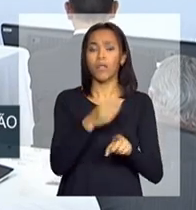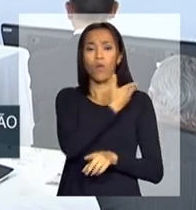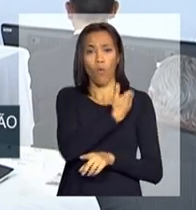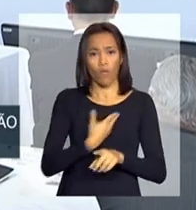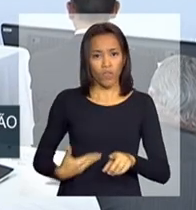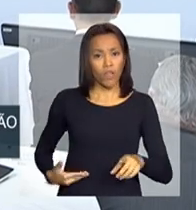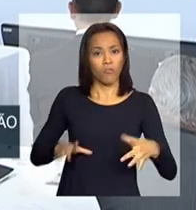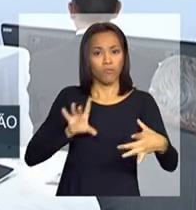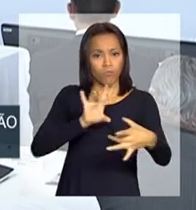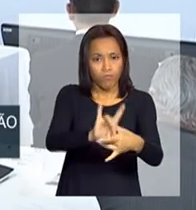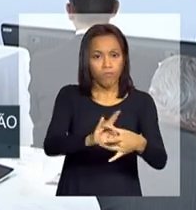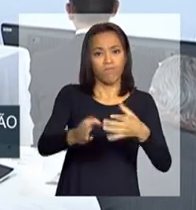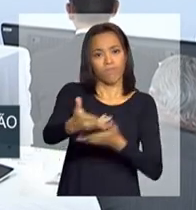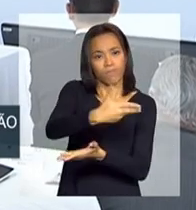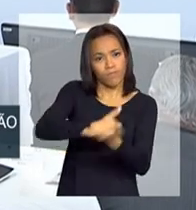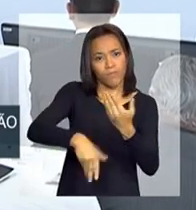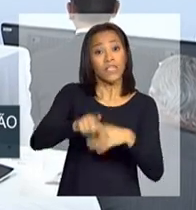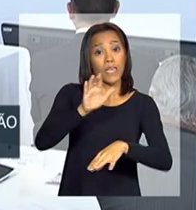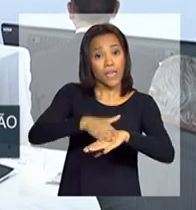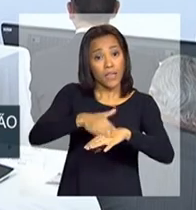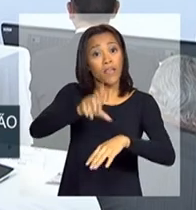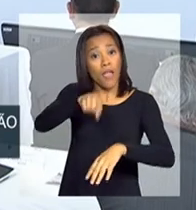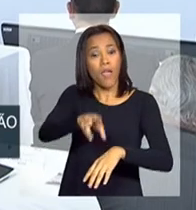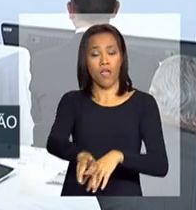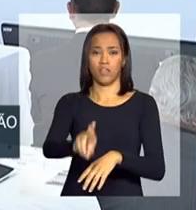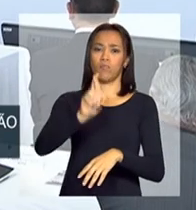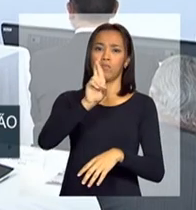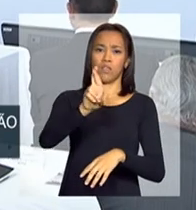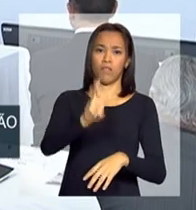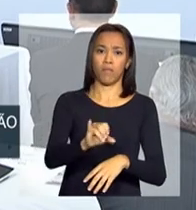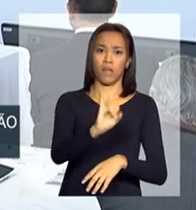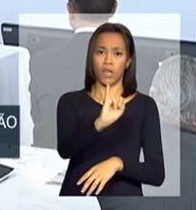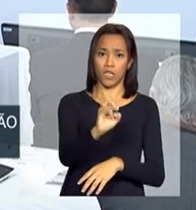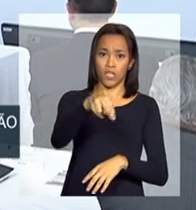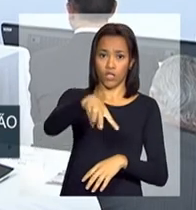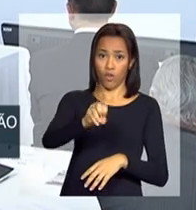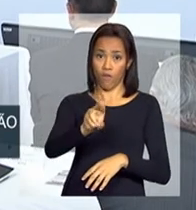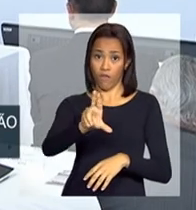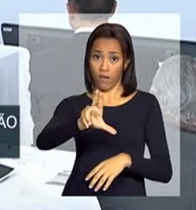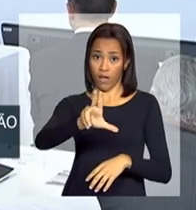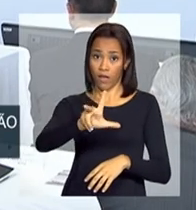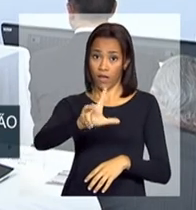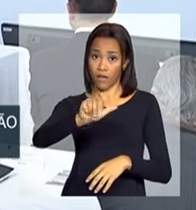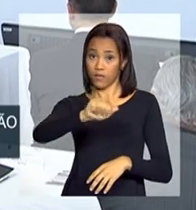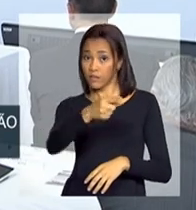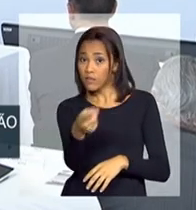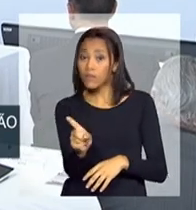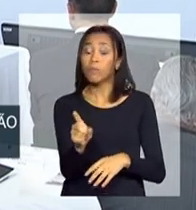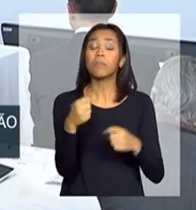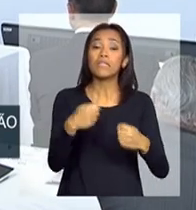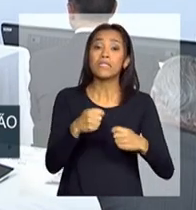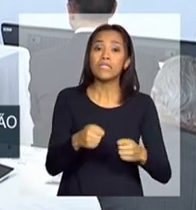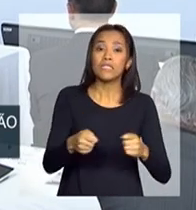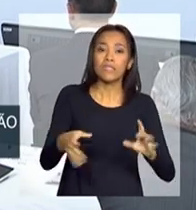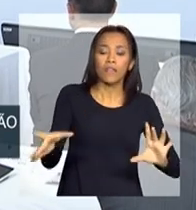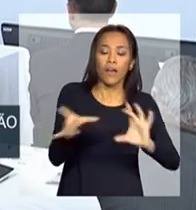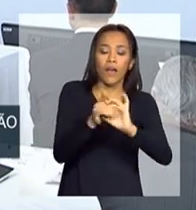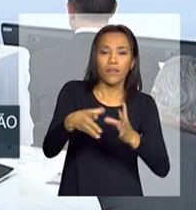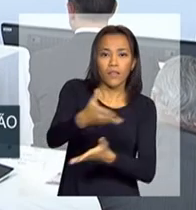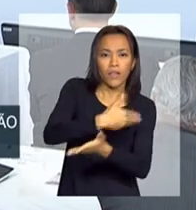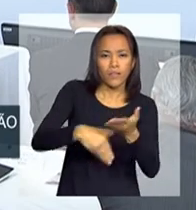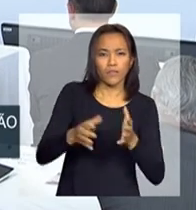governo responsáveis pela inovação. Ela precisa da integração com os órgãos de